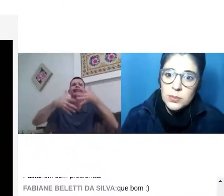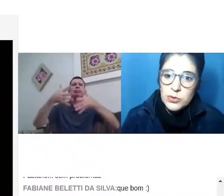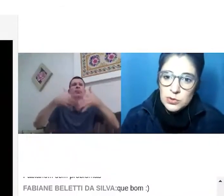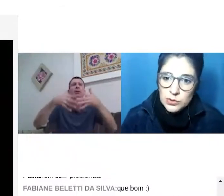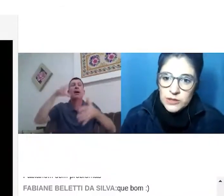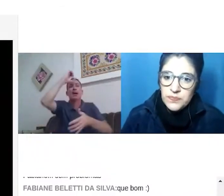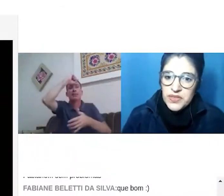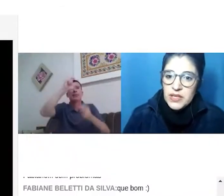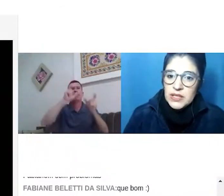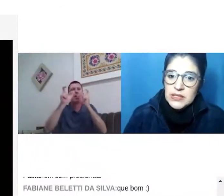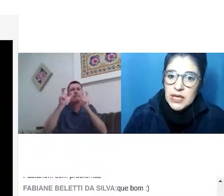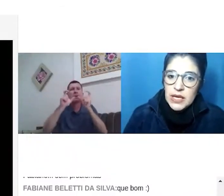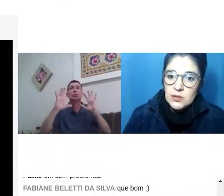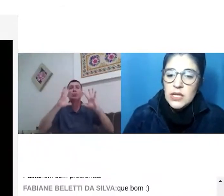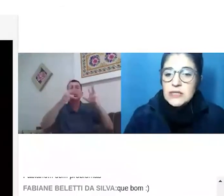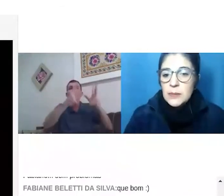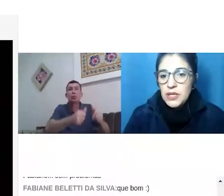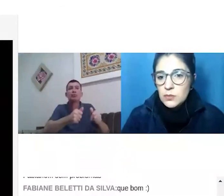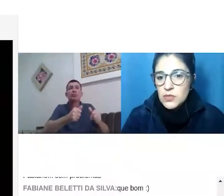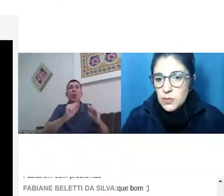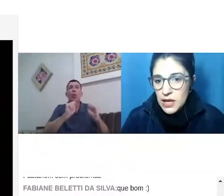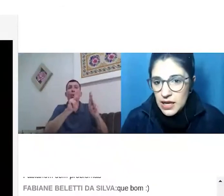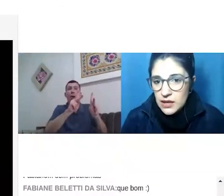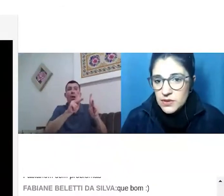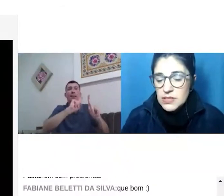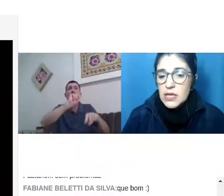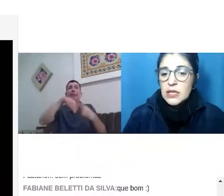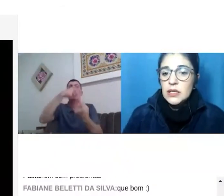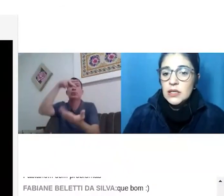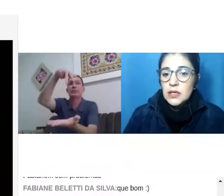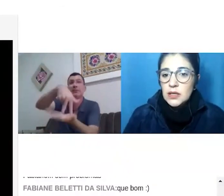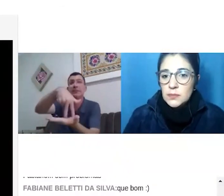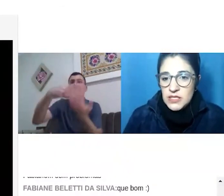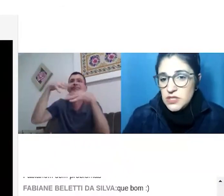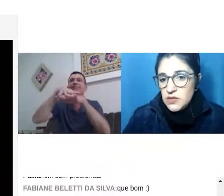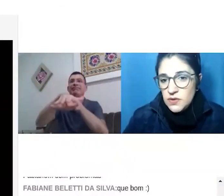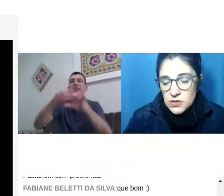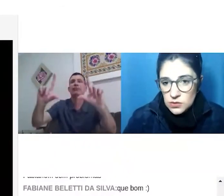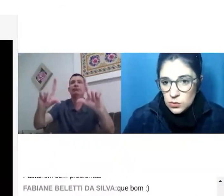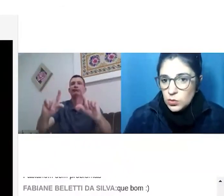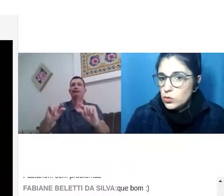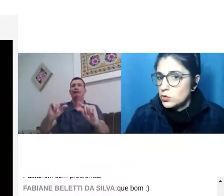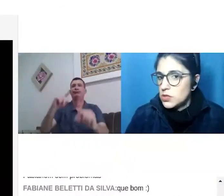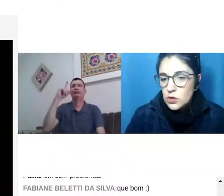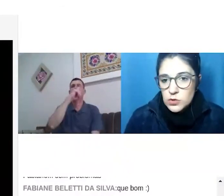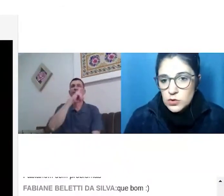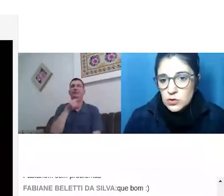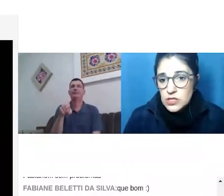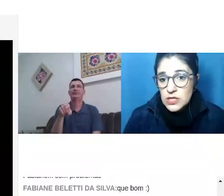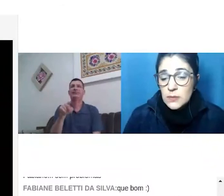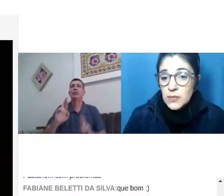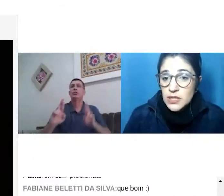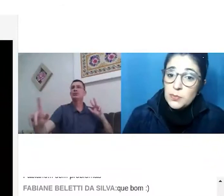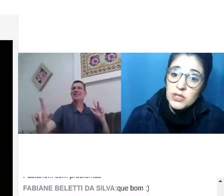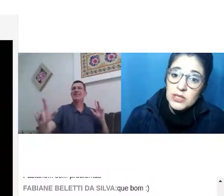outra postura. Certo? Eles aprendem algumas palavras mais específicas do curso assim como os outros